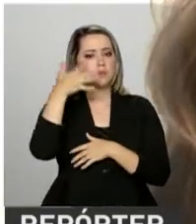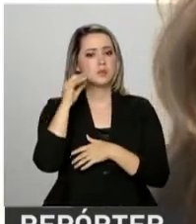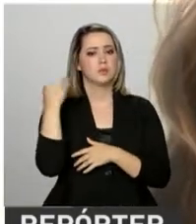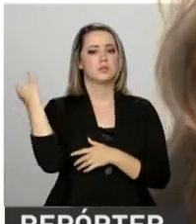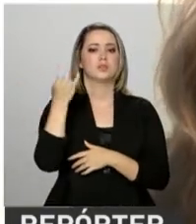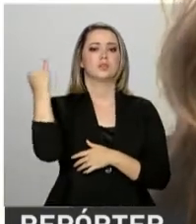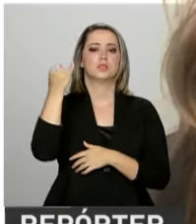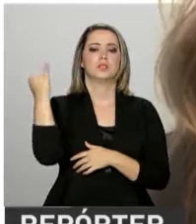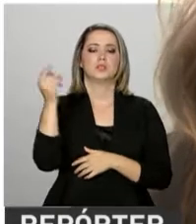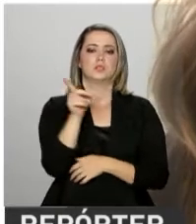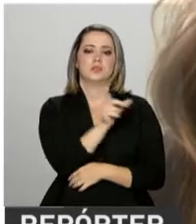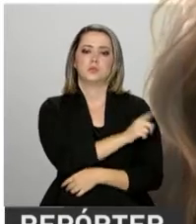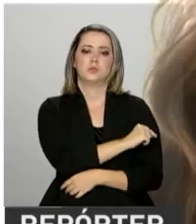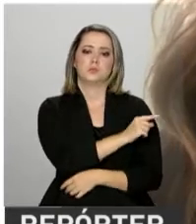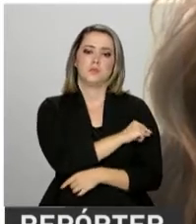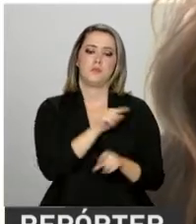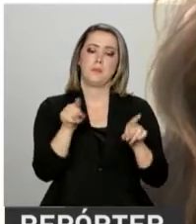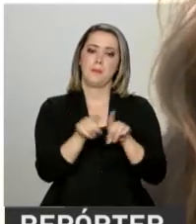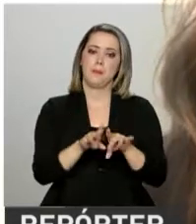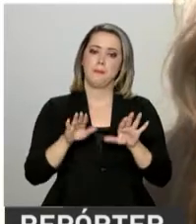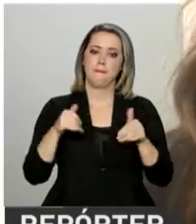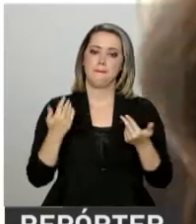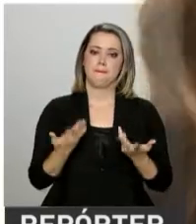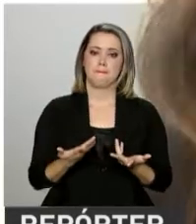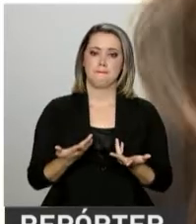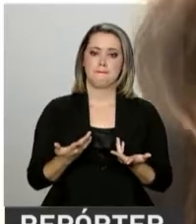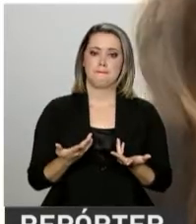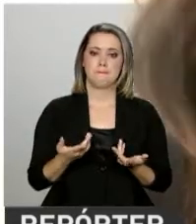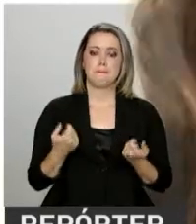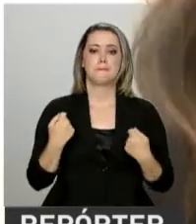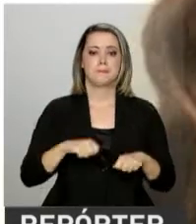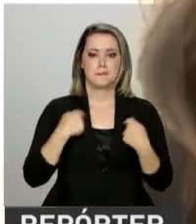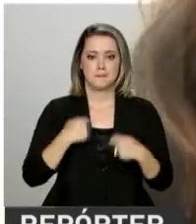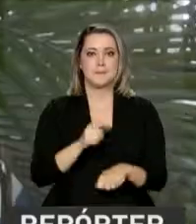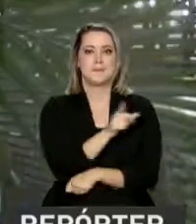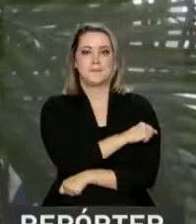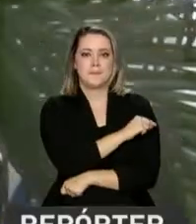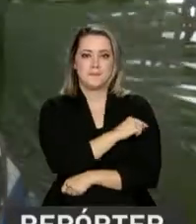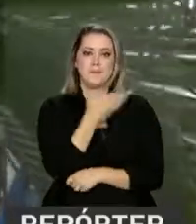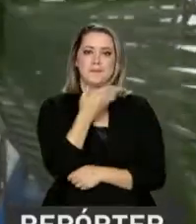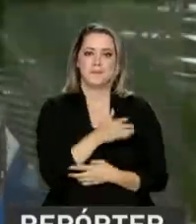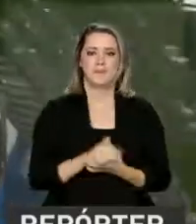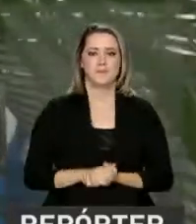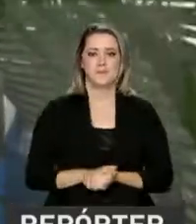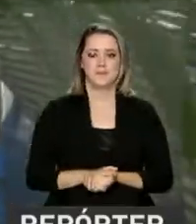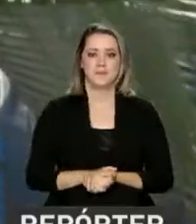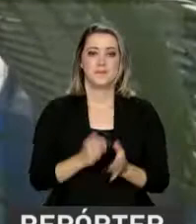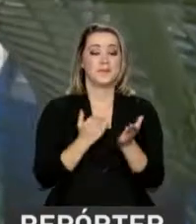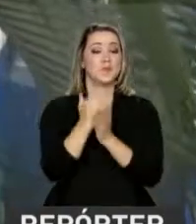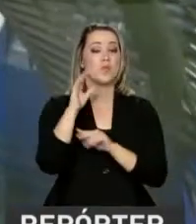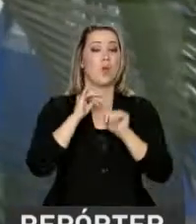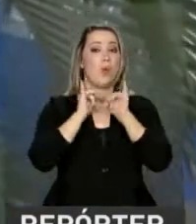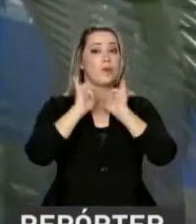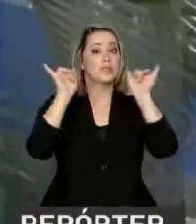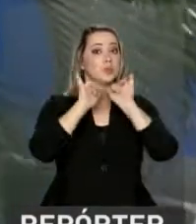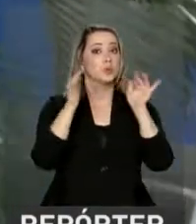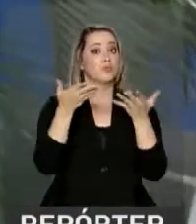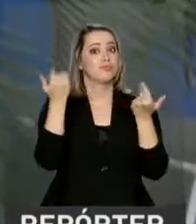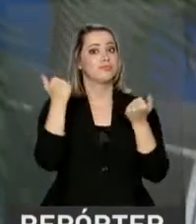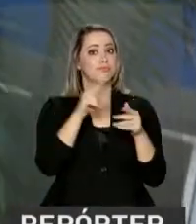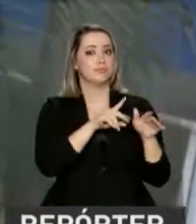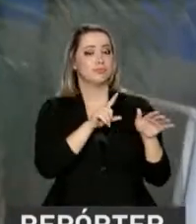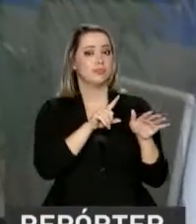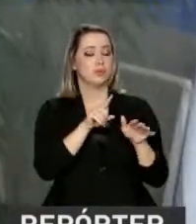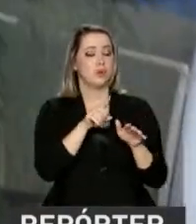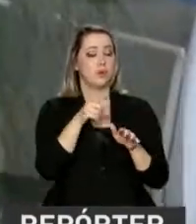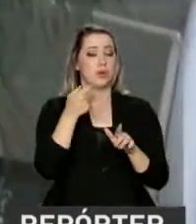a importância da vacinação e não tem jeito, tem que vacinar. Desde o início da campanha no mês passado, mais de